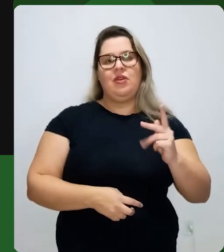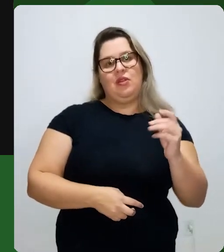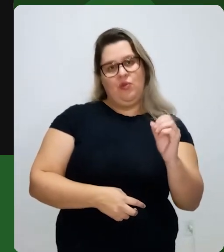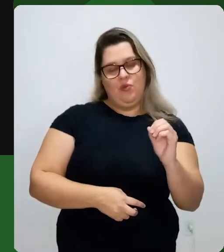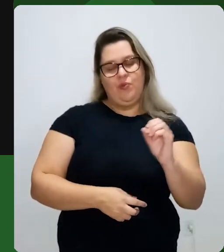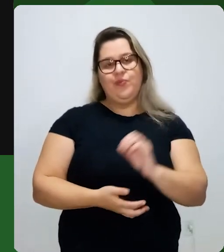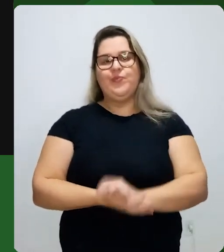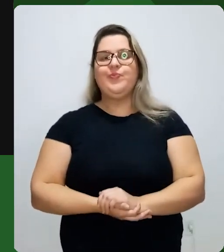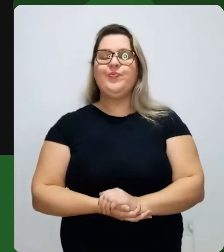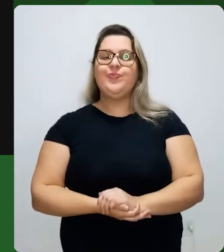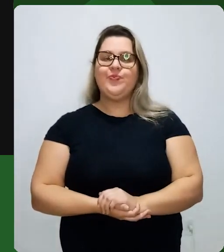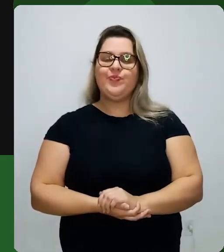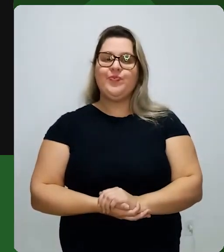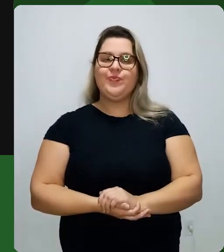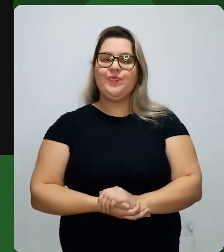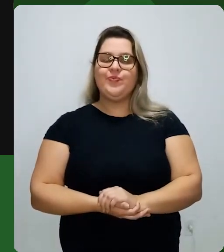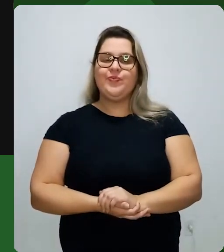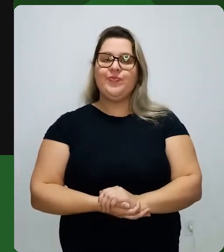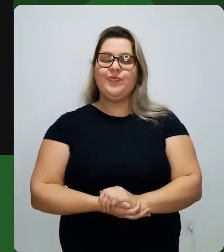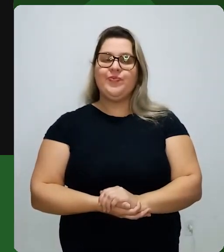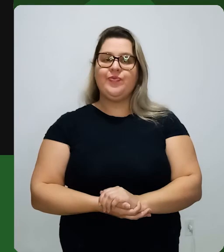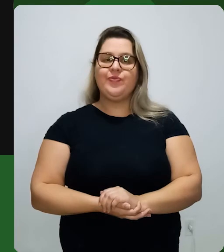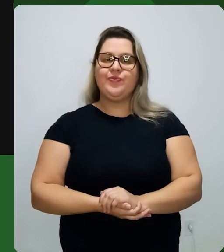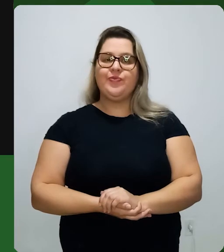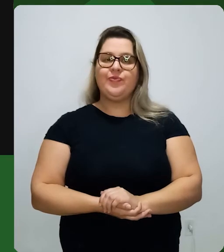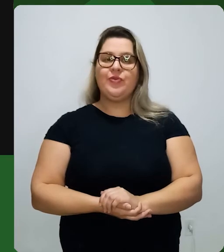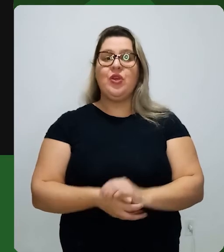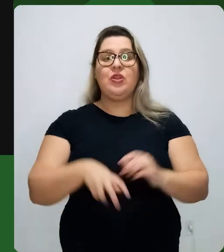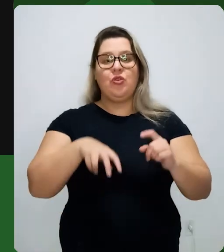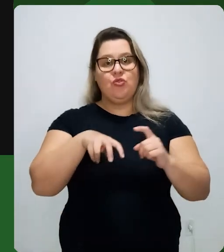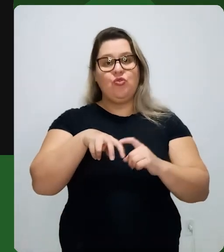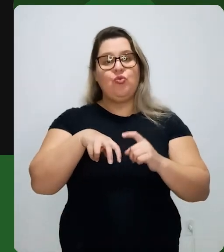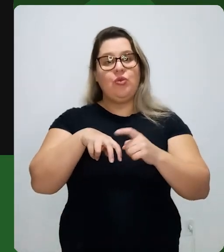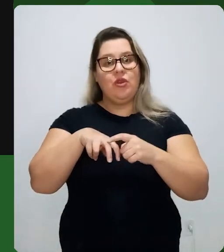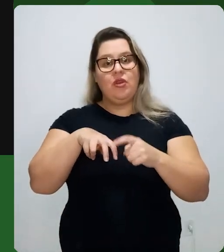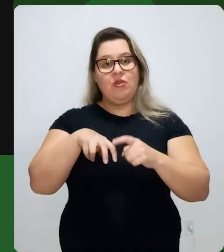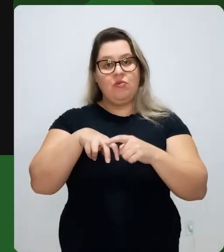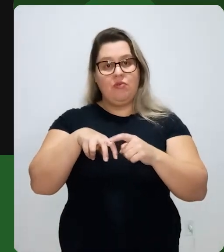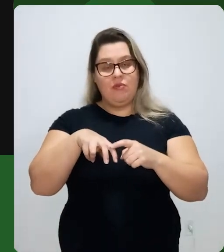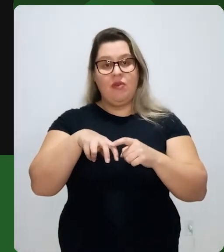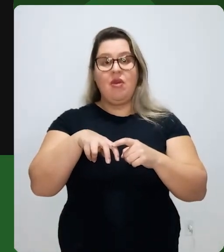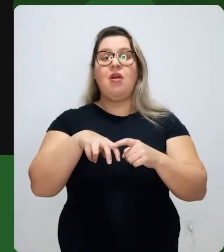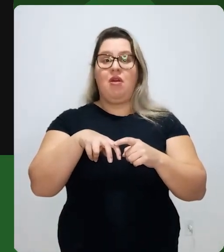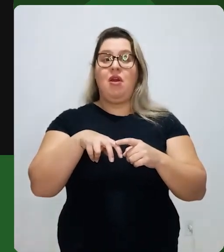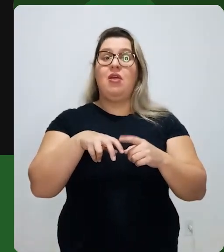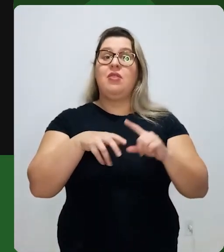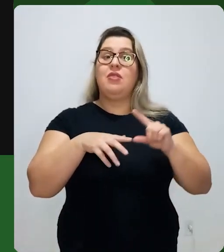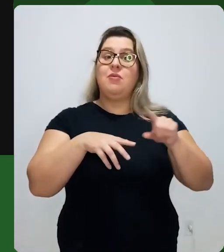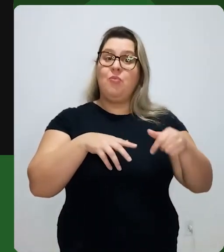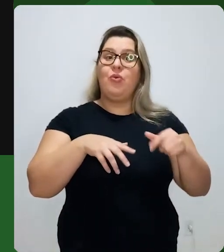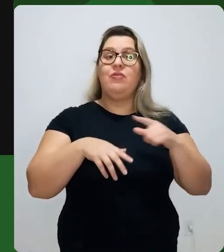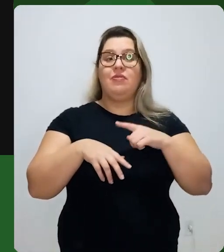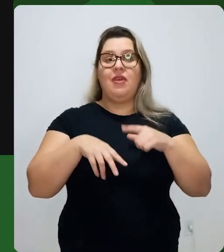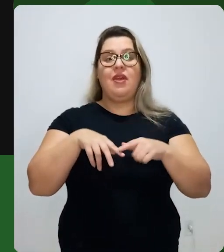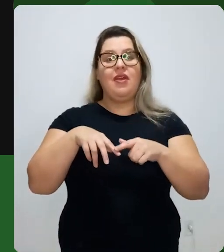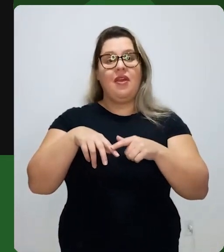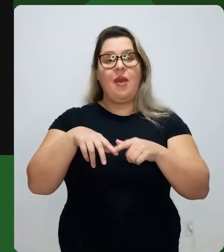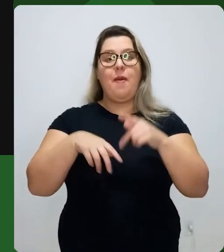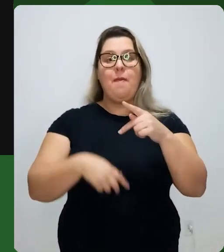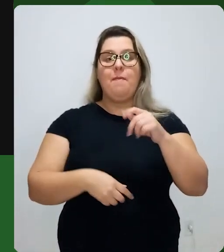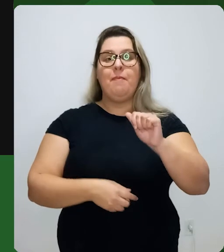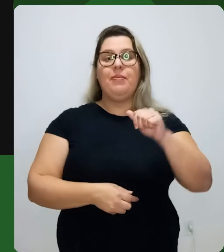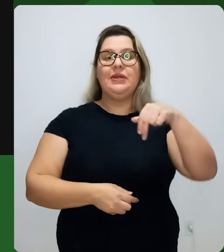e joelho. Nós temos lá, dos joelhos até um terço do nono espaço, teremos a panturrilha.